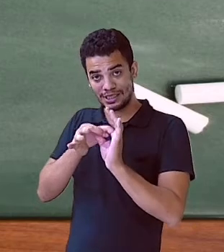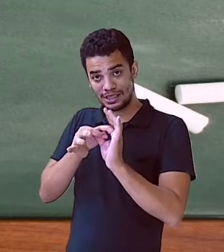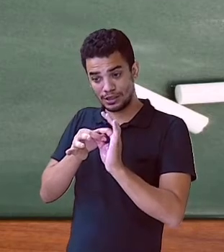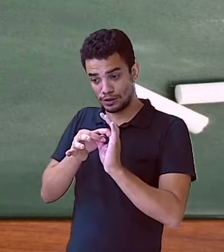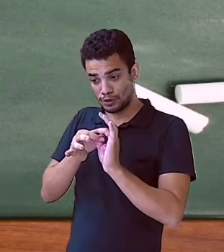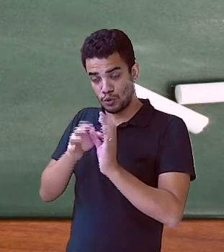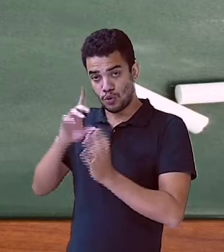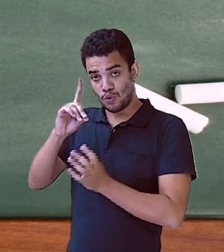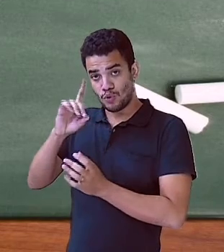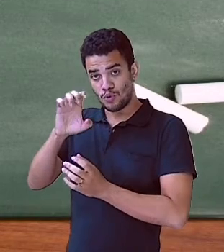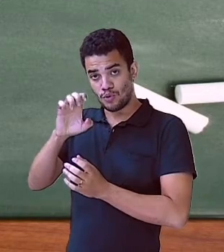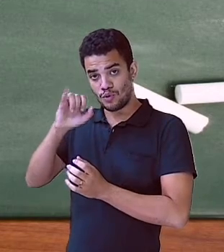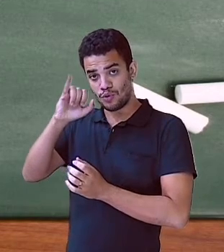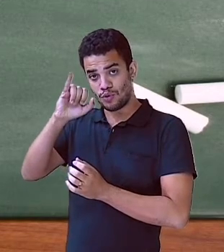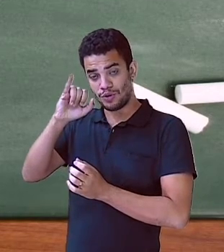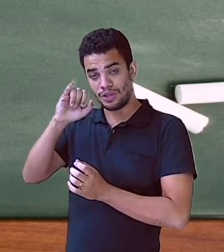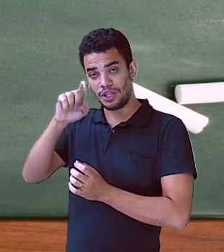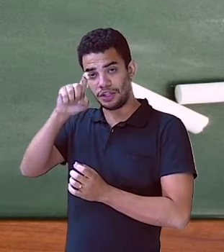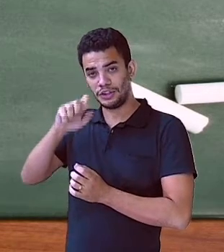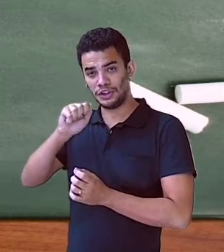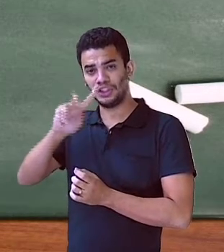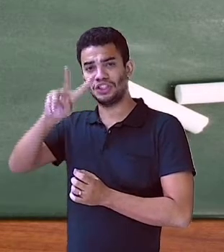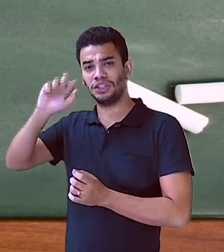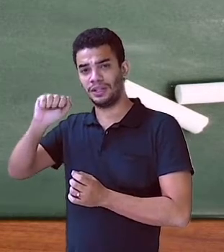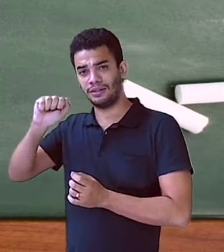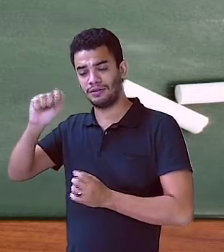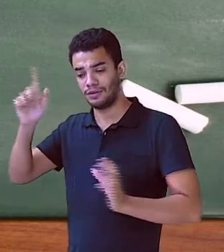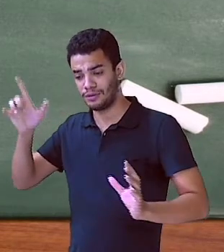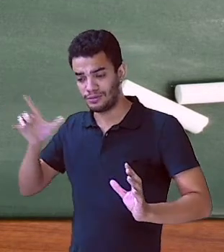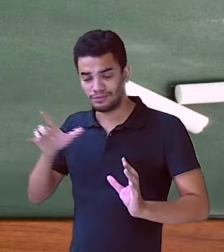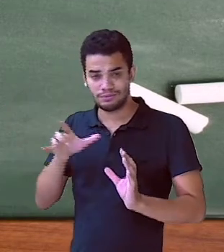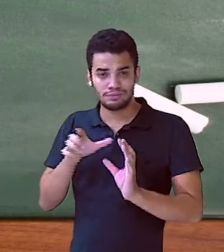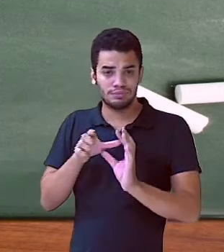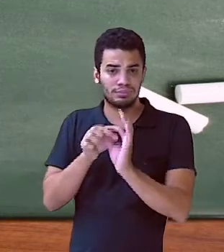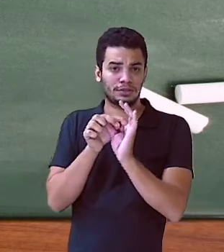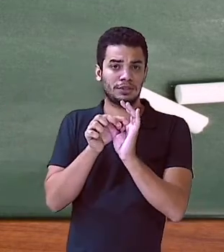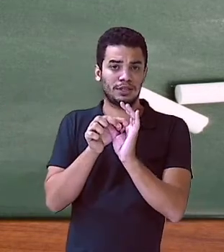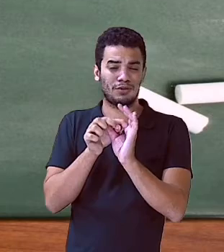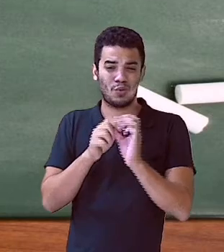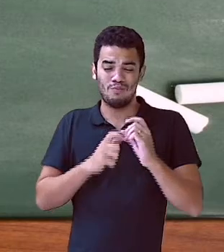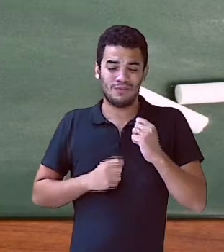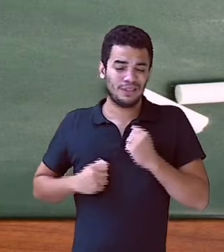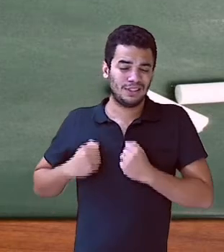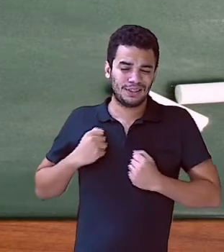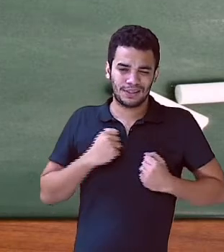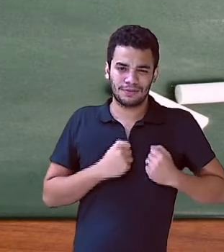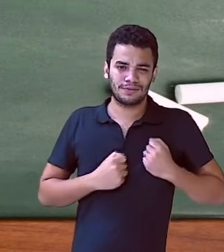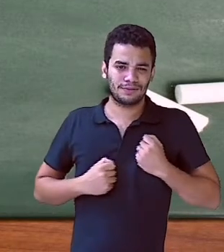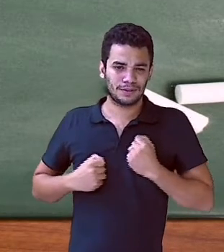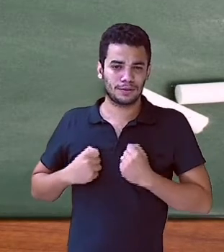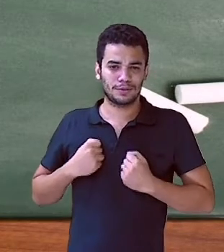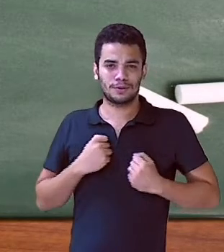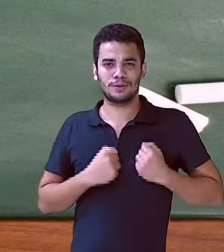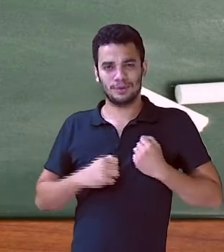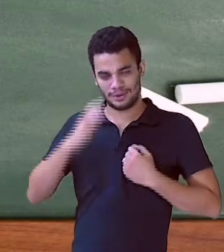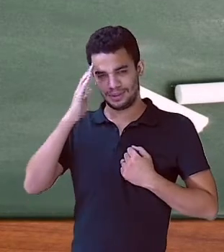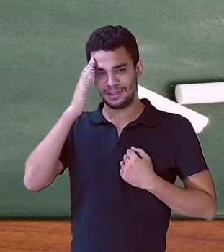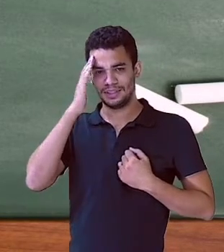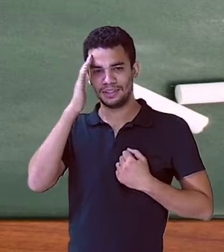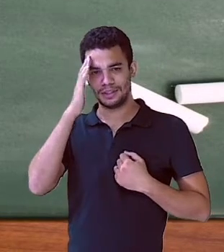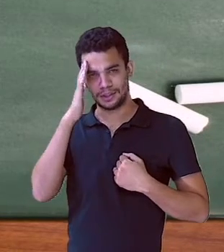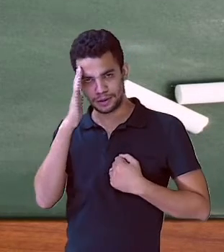meu verbo, tem todos aflitos, que é um objeto. E esse aflitos está